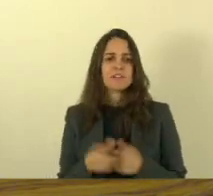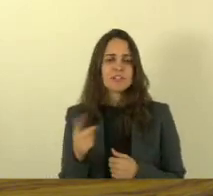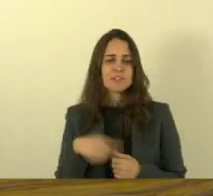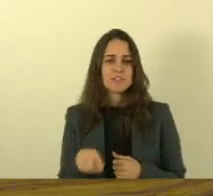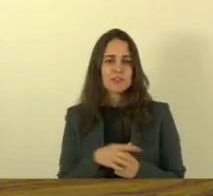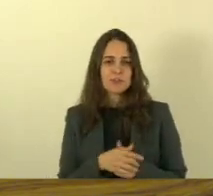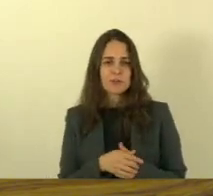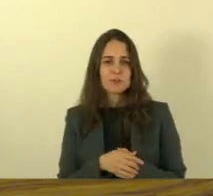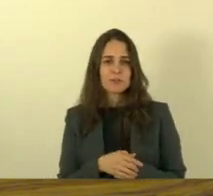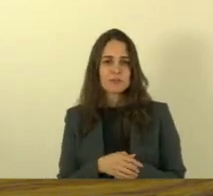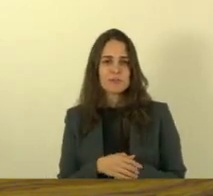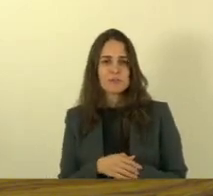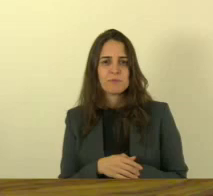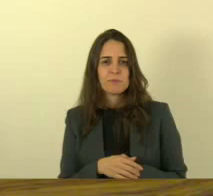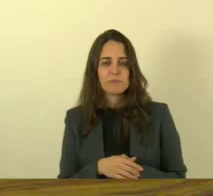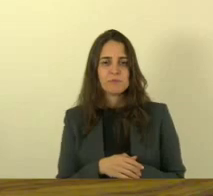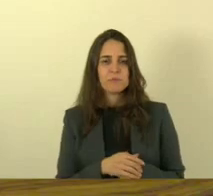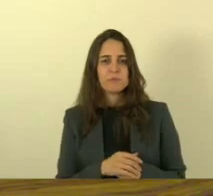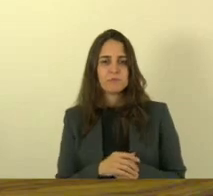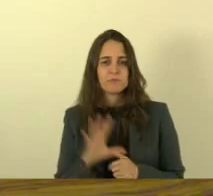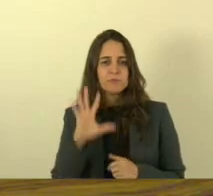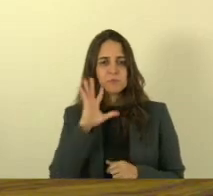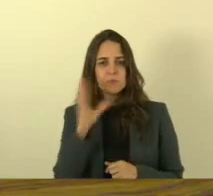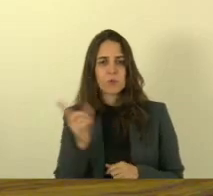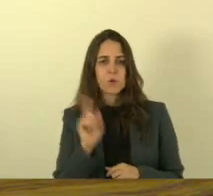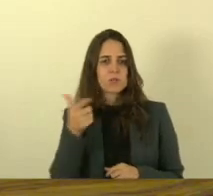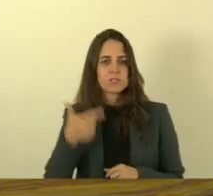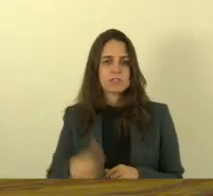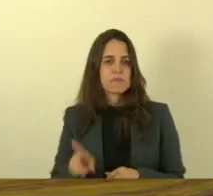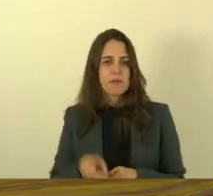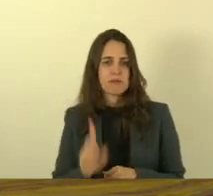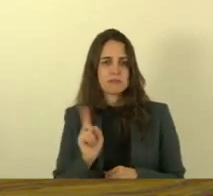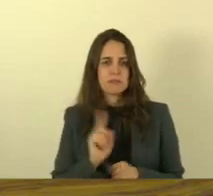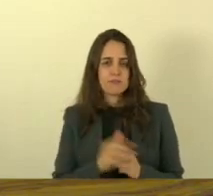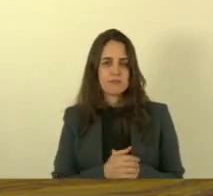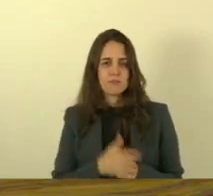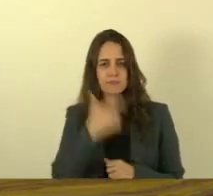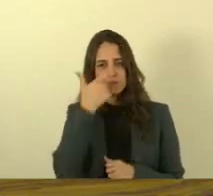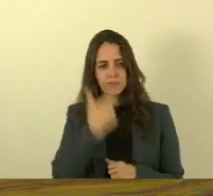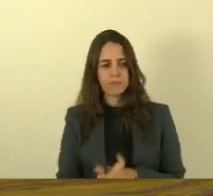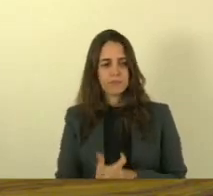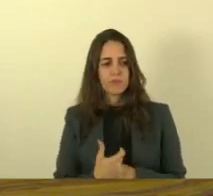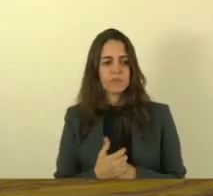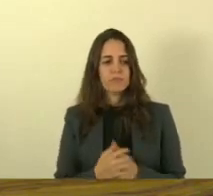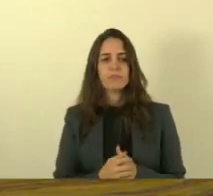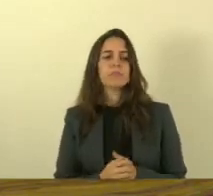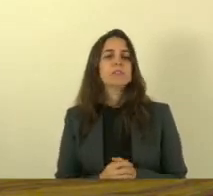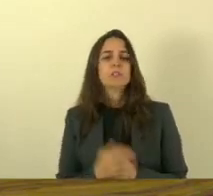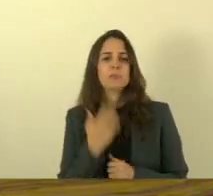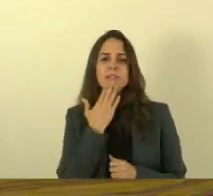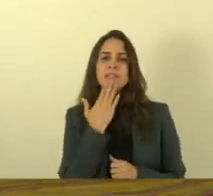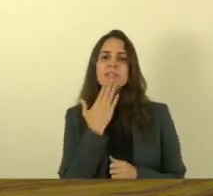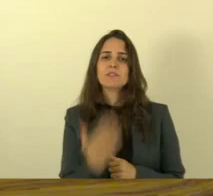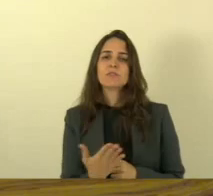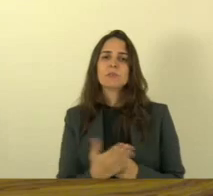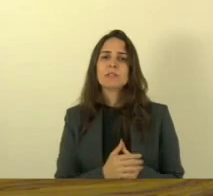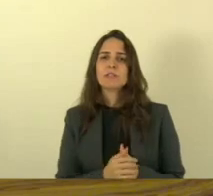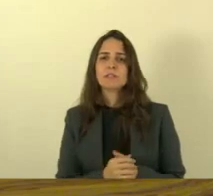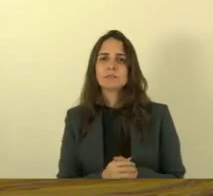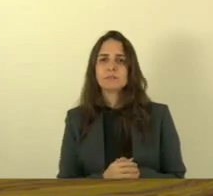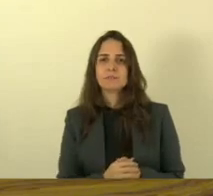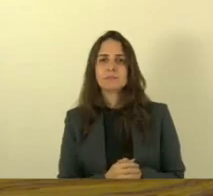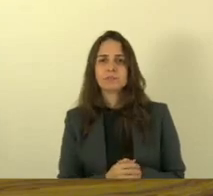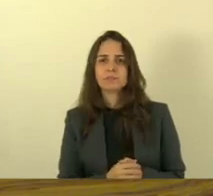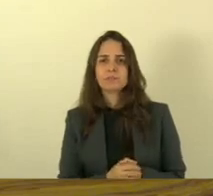que ocorrências como essa não venham acontecer mais fica aqui o meu pedido o meu